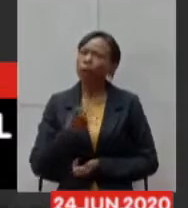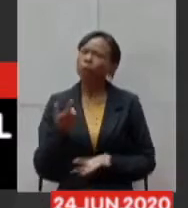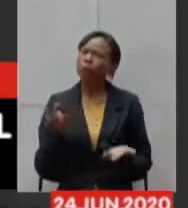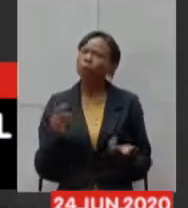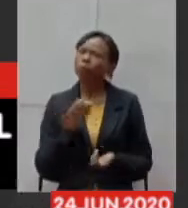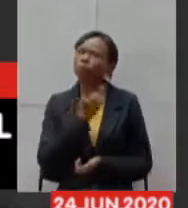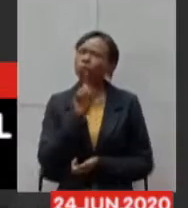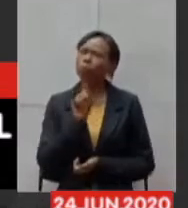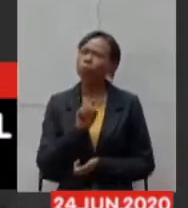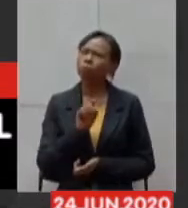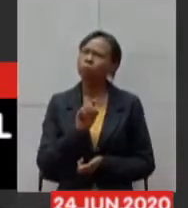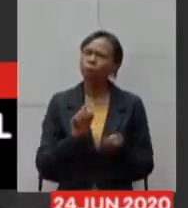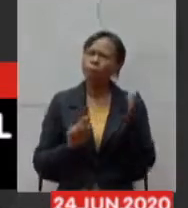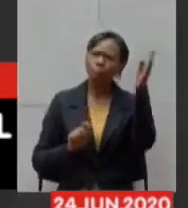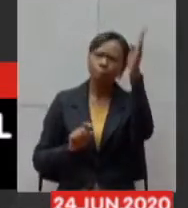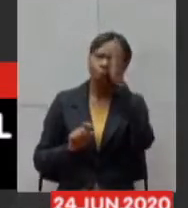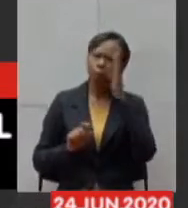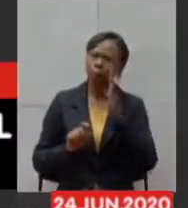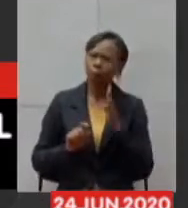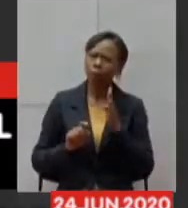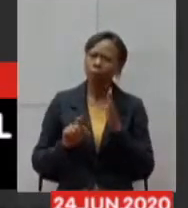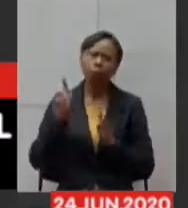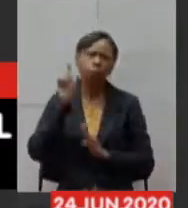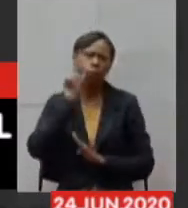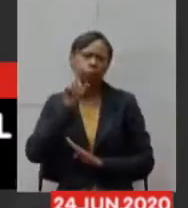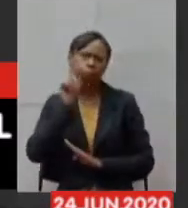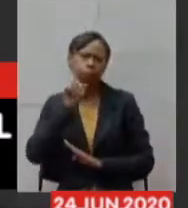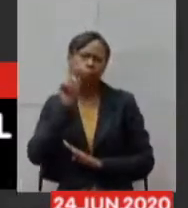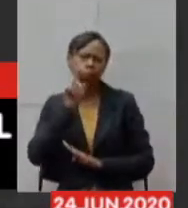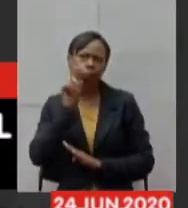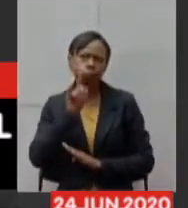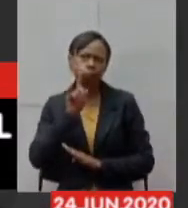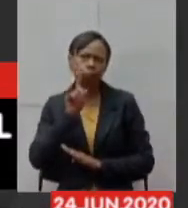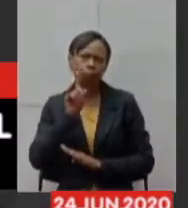Estados Unidos os dois tem aí